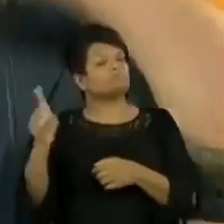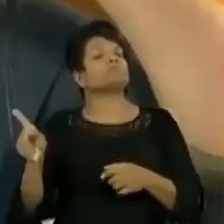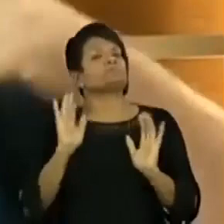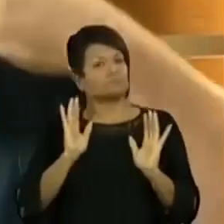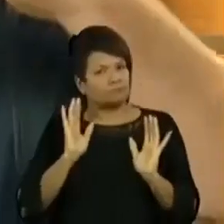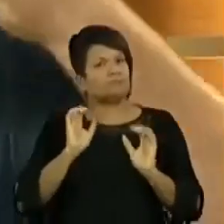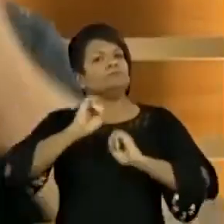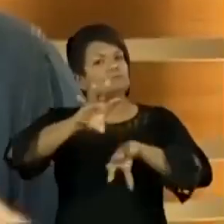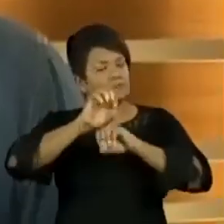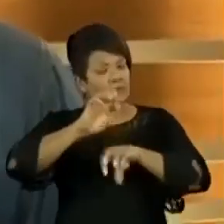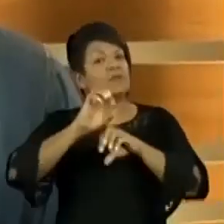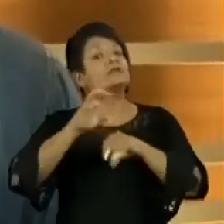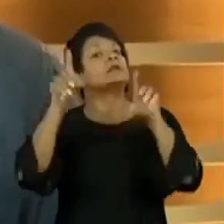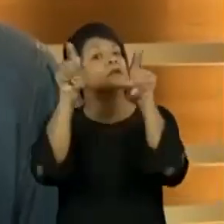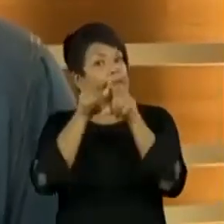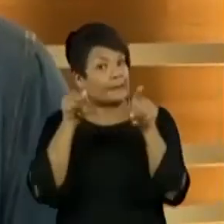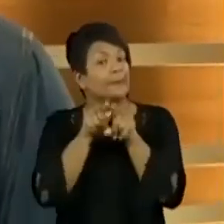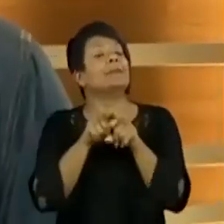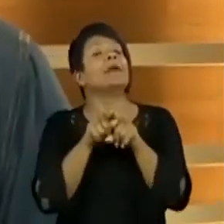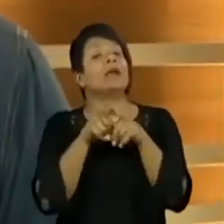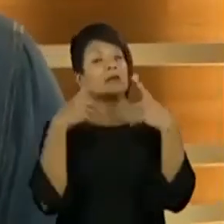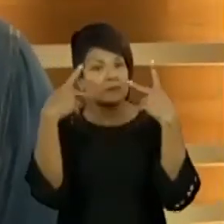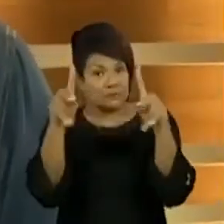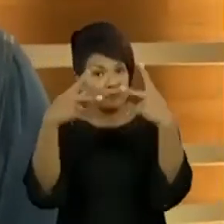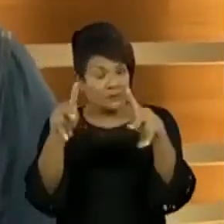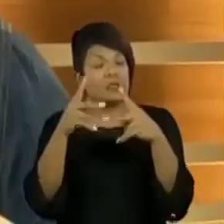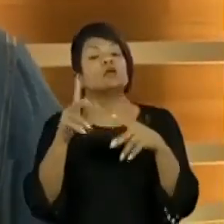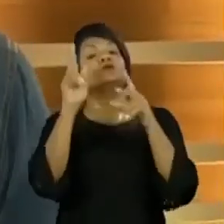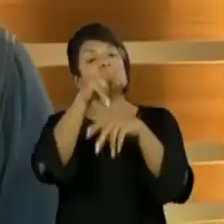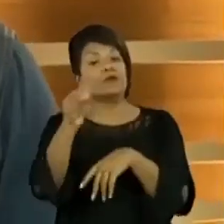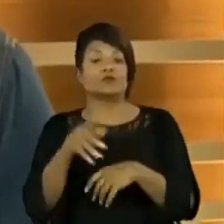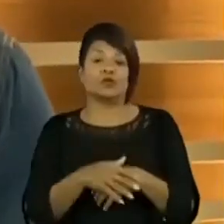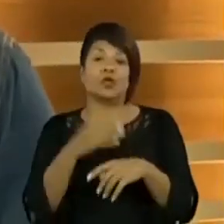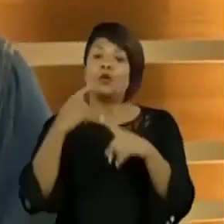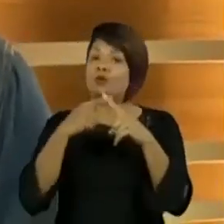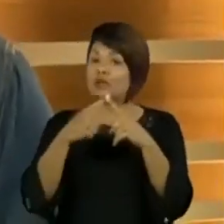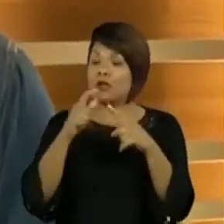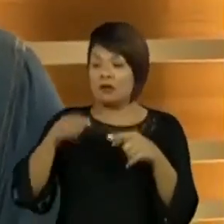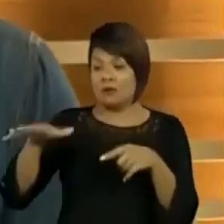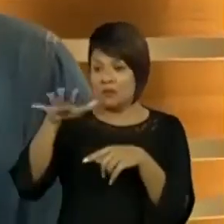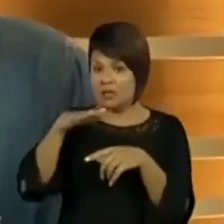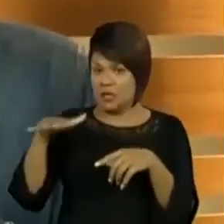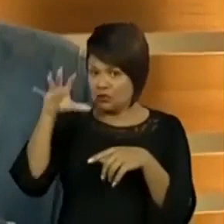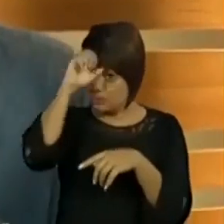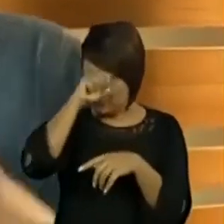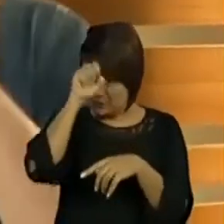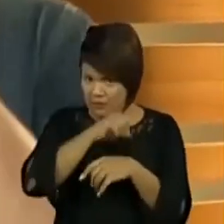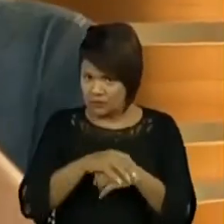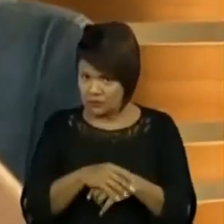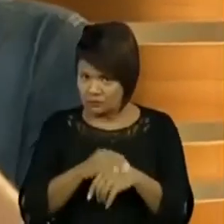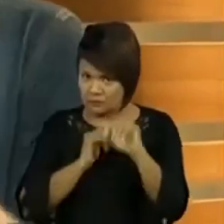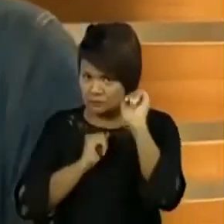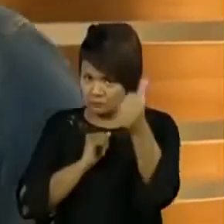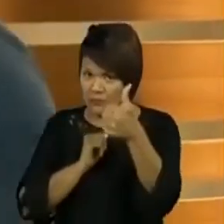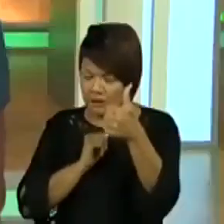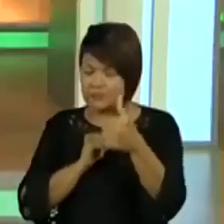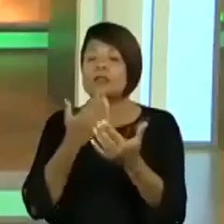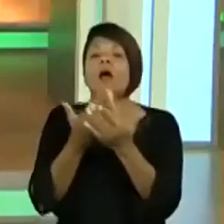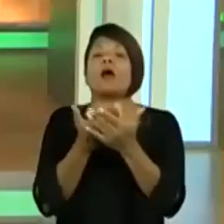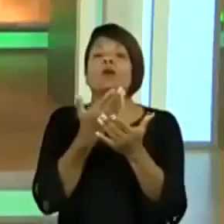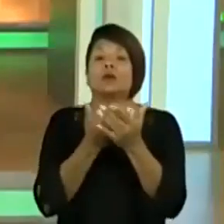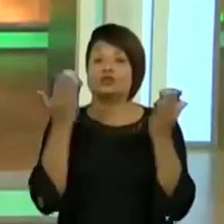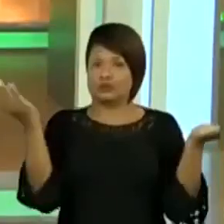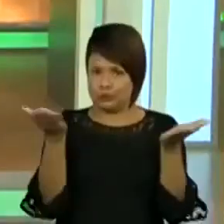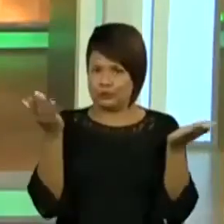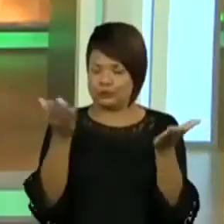estão aqui, e também para com os seus professores. Afinal, nós estamos em um ambiente de aprendizagem. Beleza? Então, na aula de hoje,